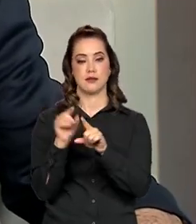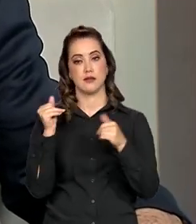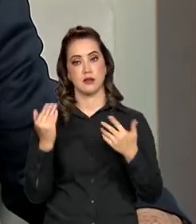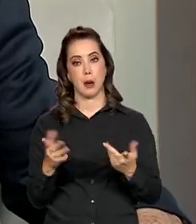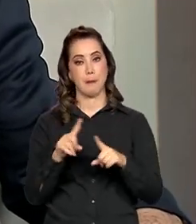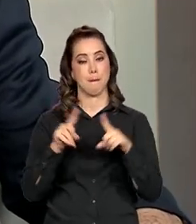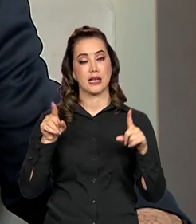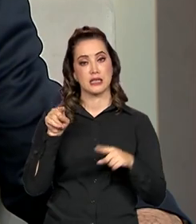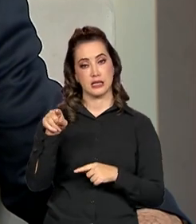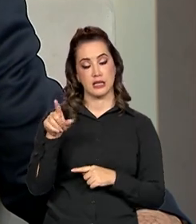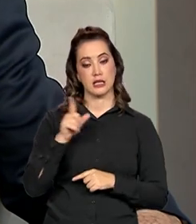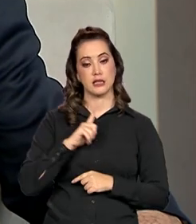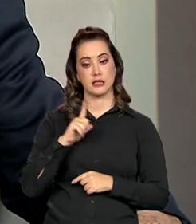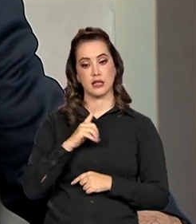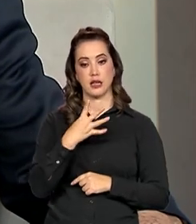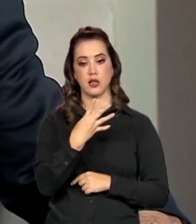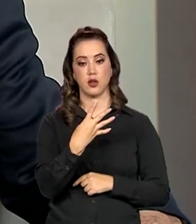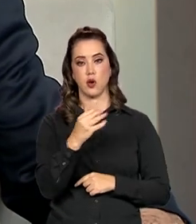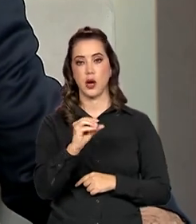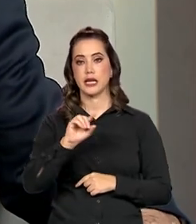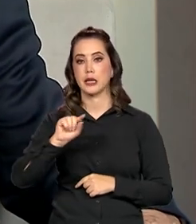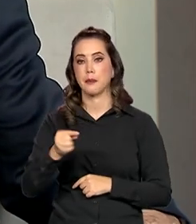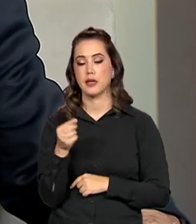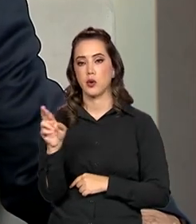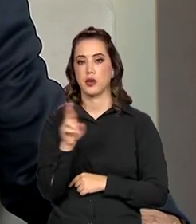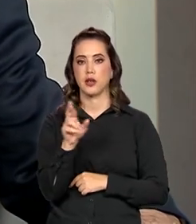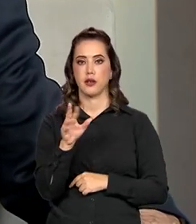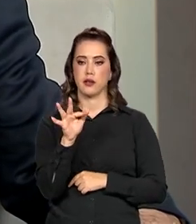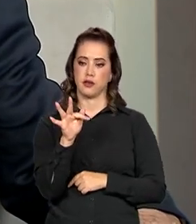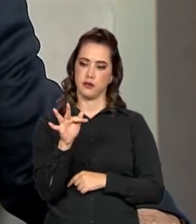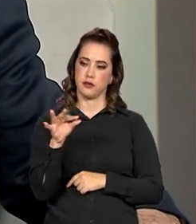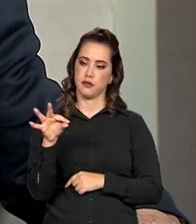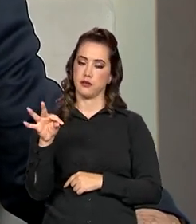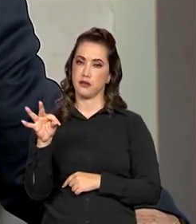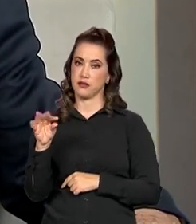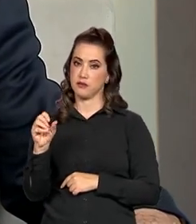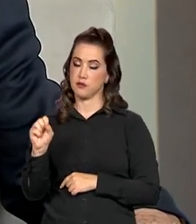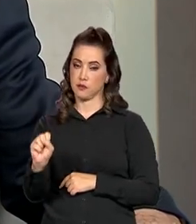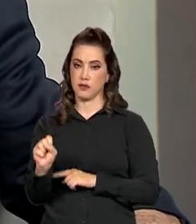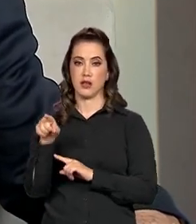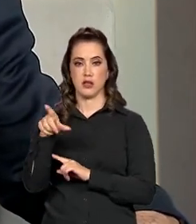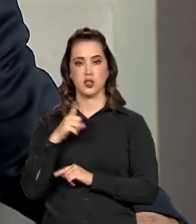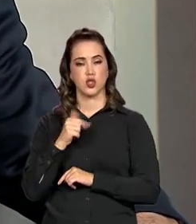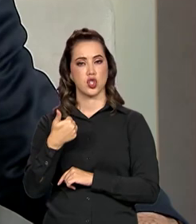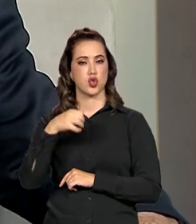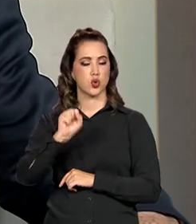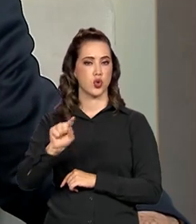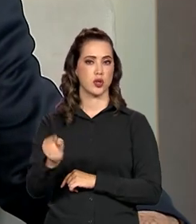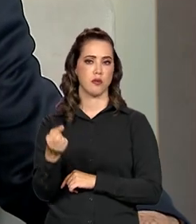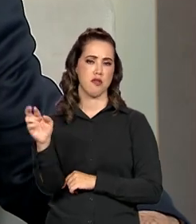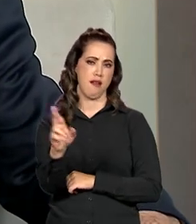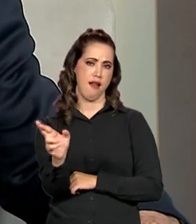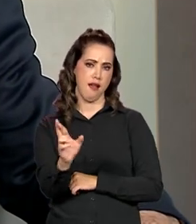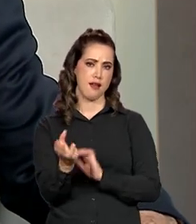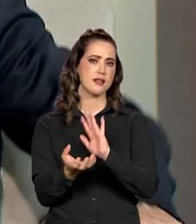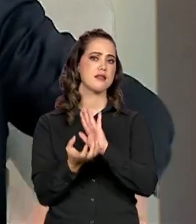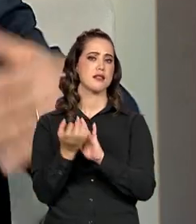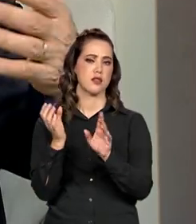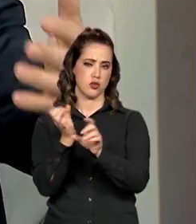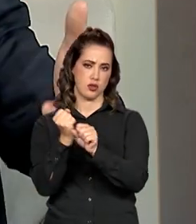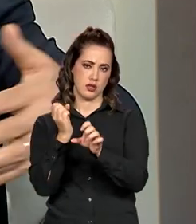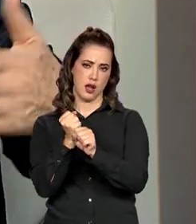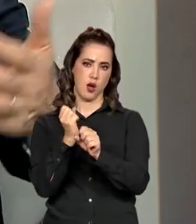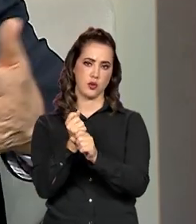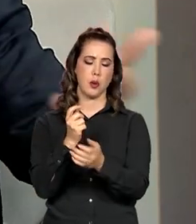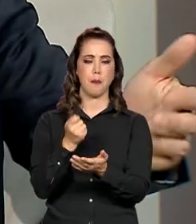Mas ela tem 40 mil reais de fundo. Ou seja, ela ainda tinha 18 mil reais de saldo, mesmo